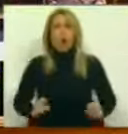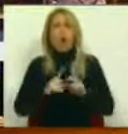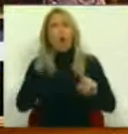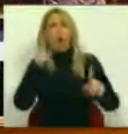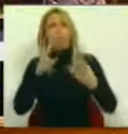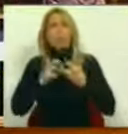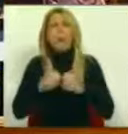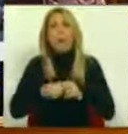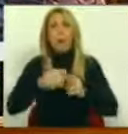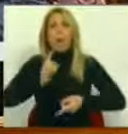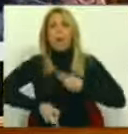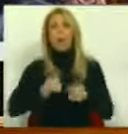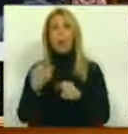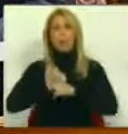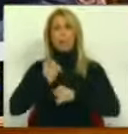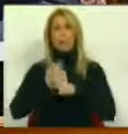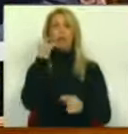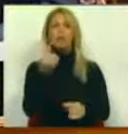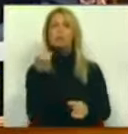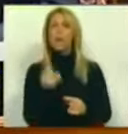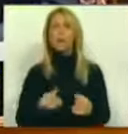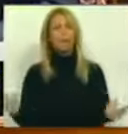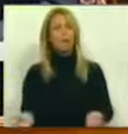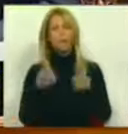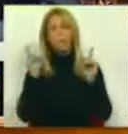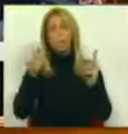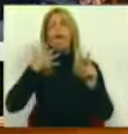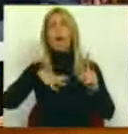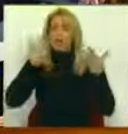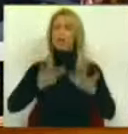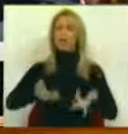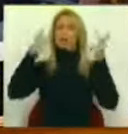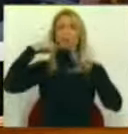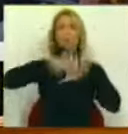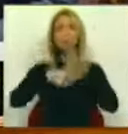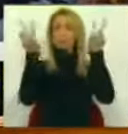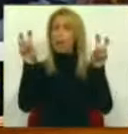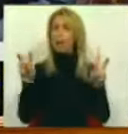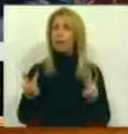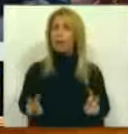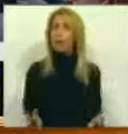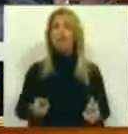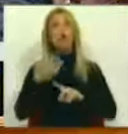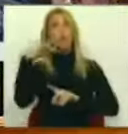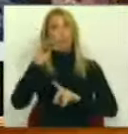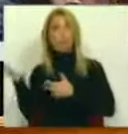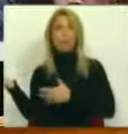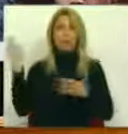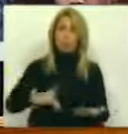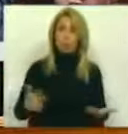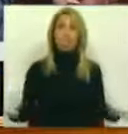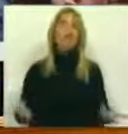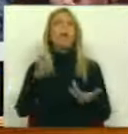o trabalho de especialidade e estaremos disponíveis para aprofundar todas as matérias, aquelas que o Partido Socialista trouxe e aquelas que o Partido Socialista